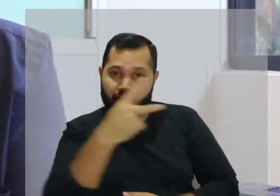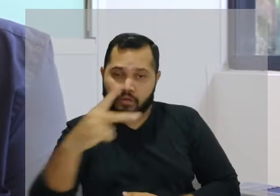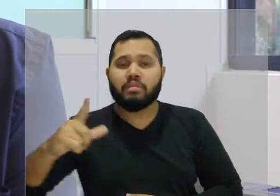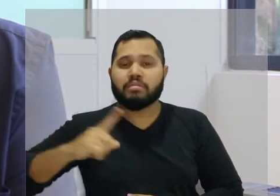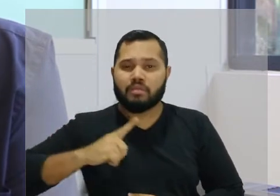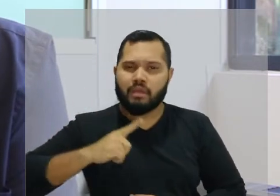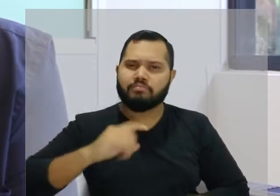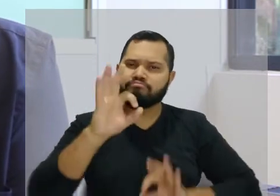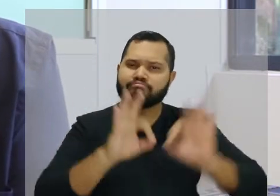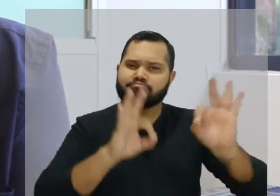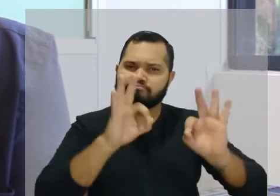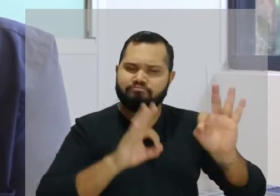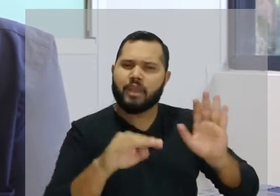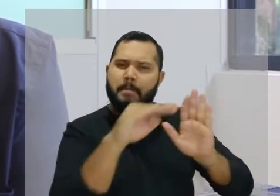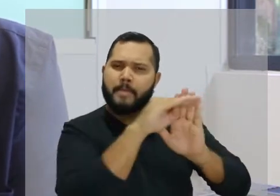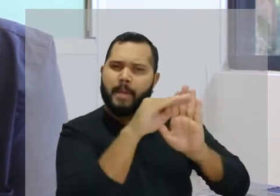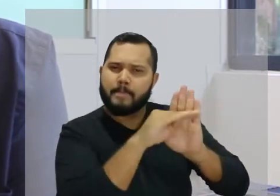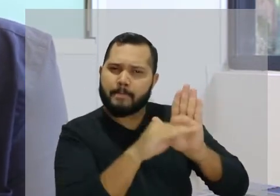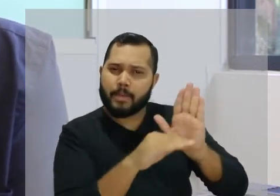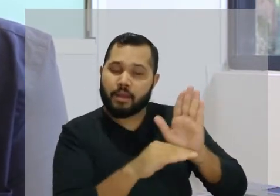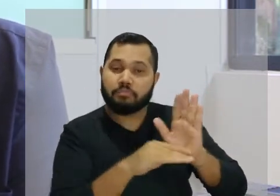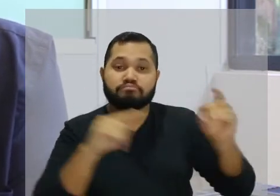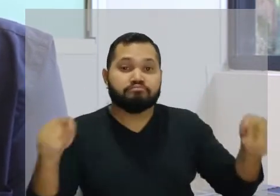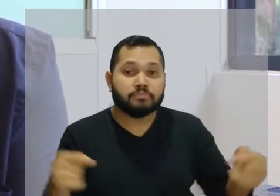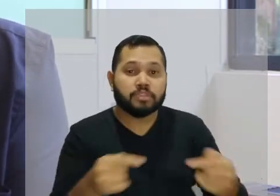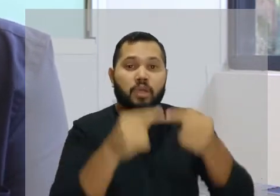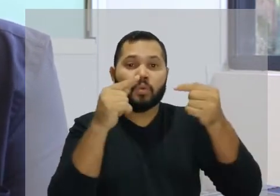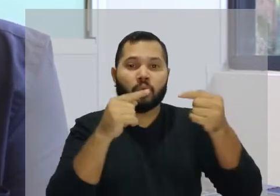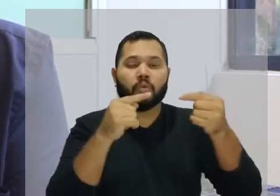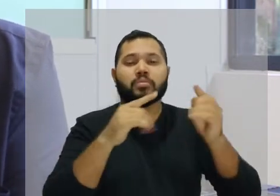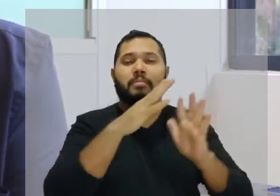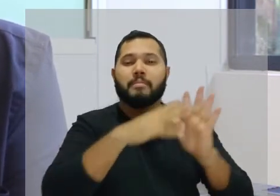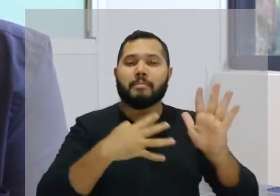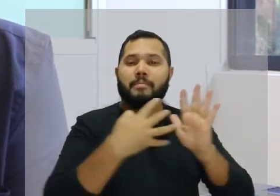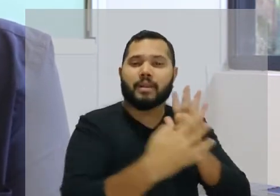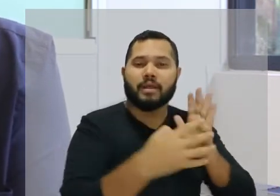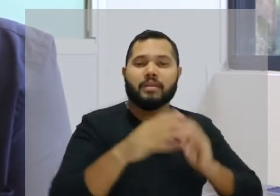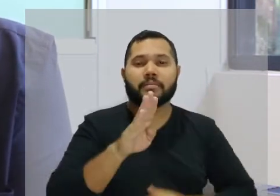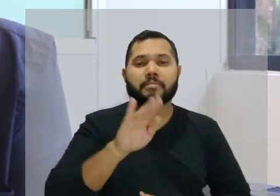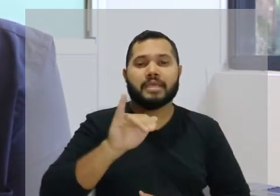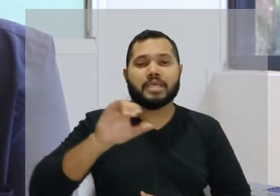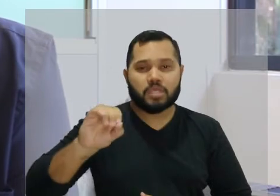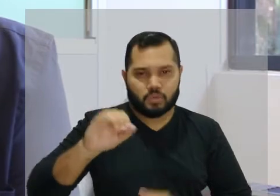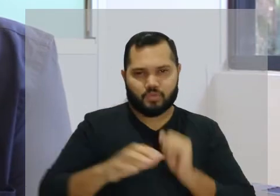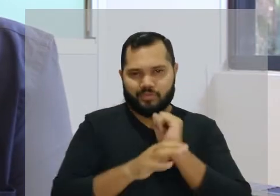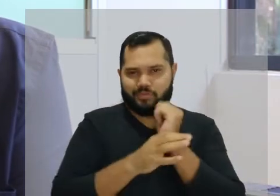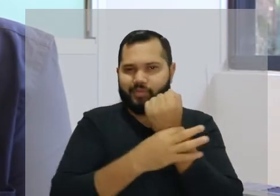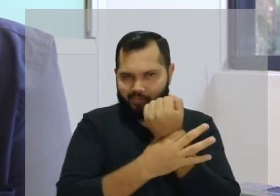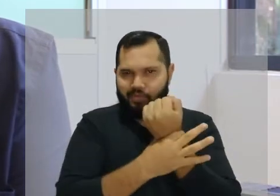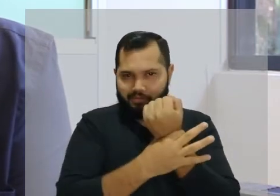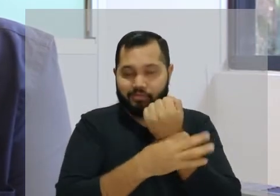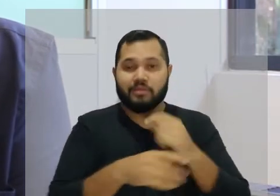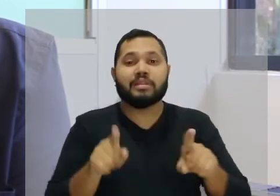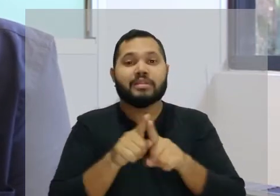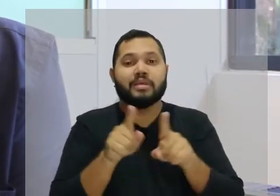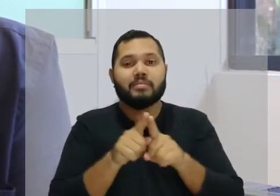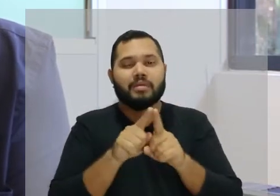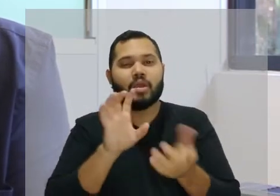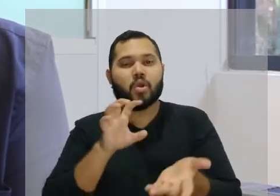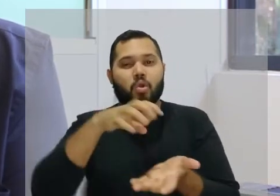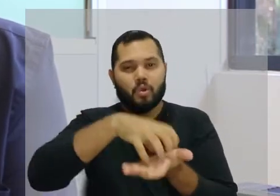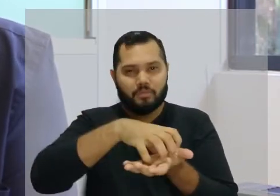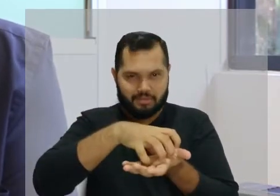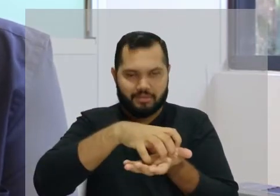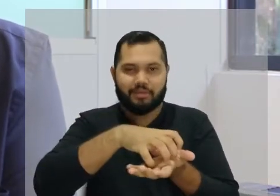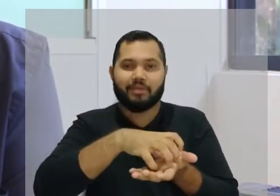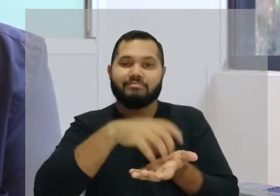e a programação delas, para que elas possam, de acordo com o plano de biossegurança, ouvido o comitê local